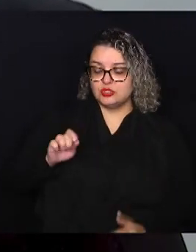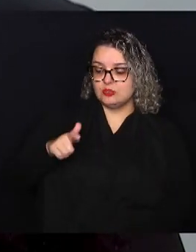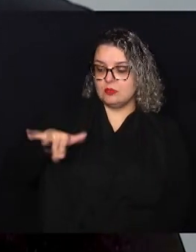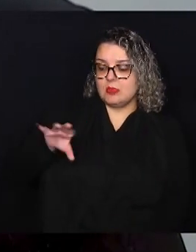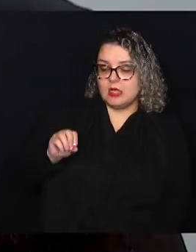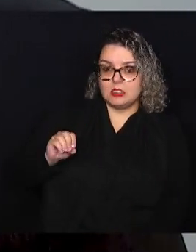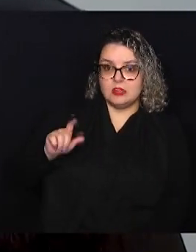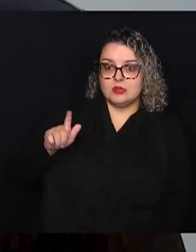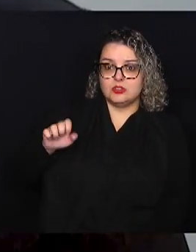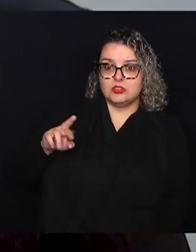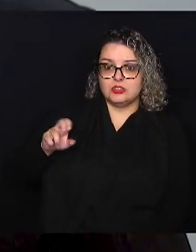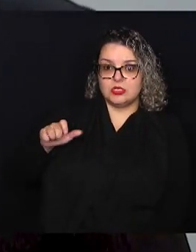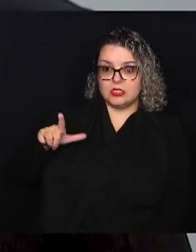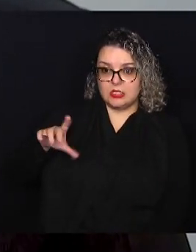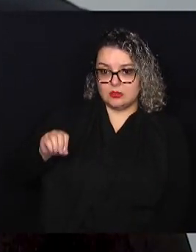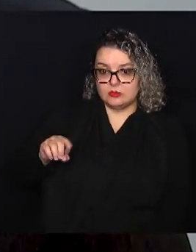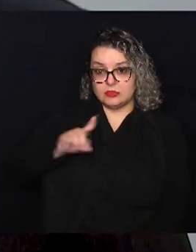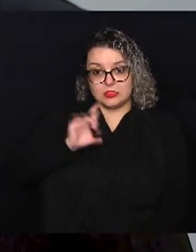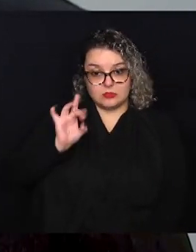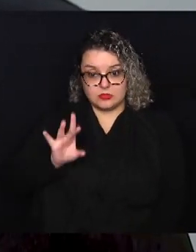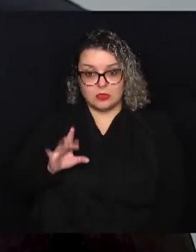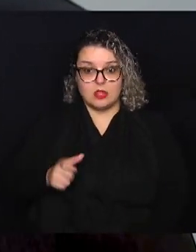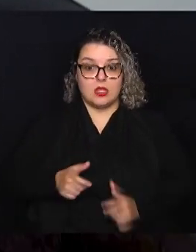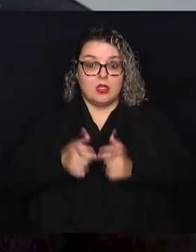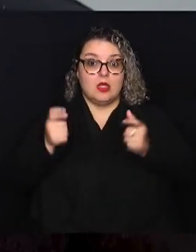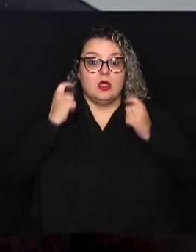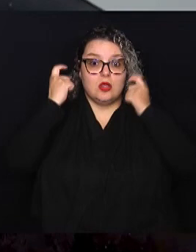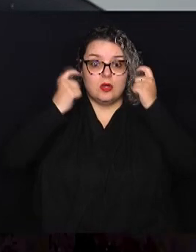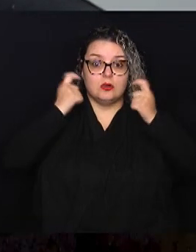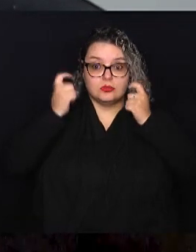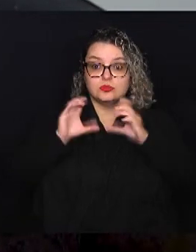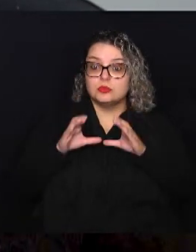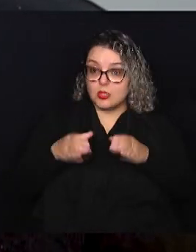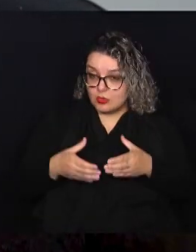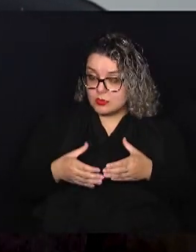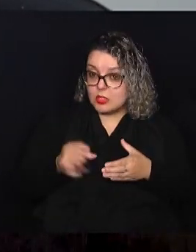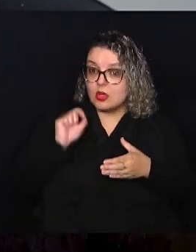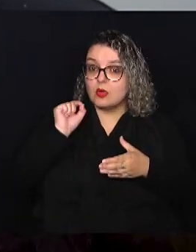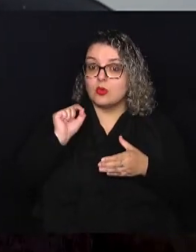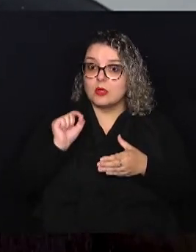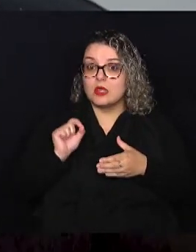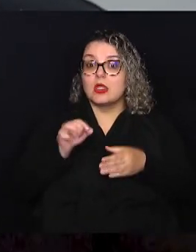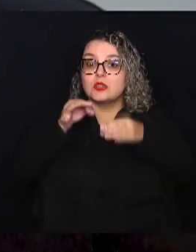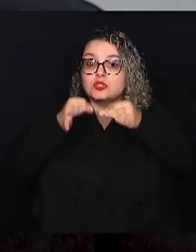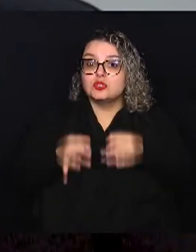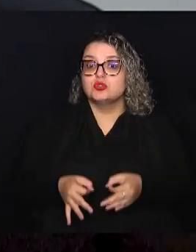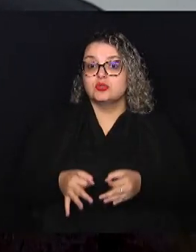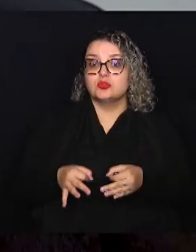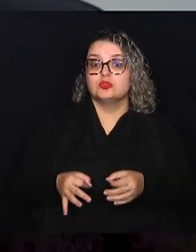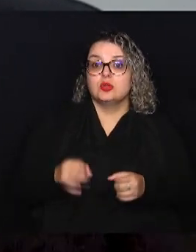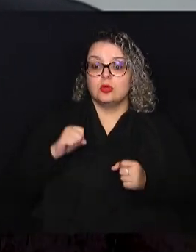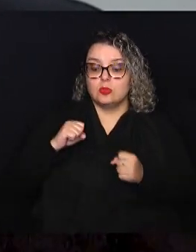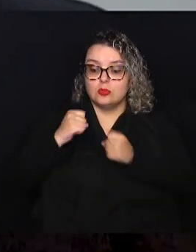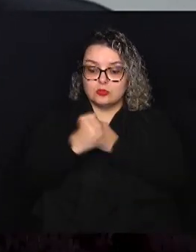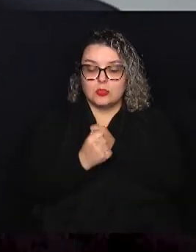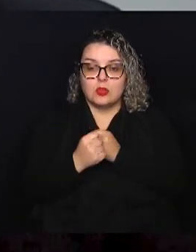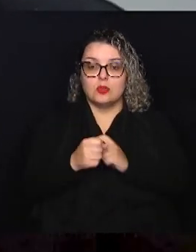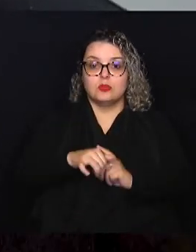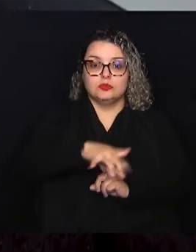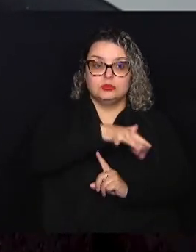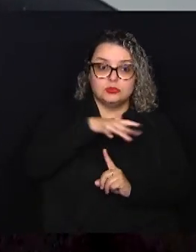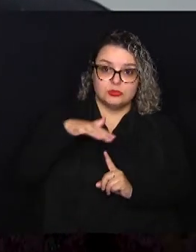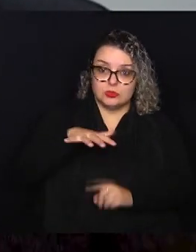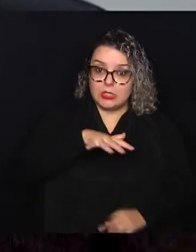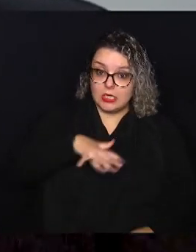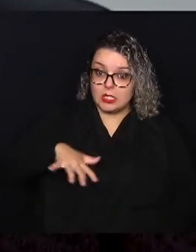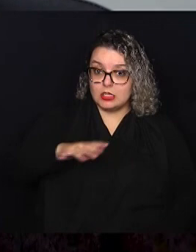só. E a grande preocupação da comissão é justamente a preservação ambiental naquela região. É